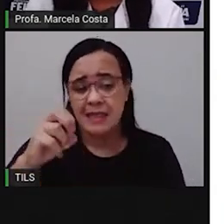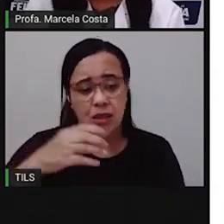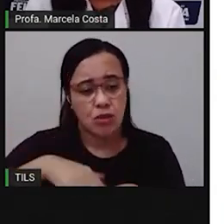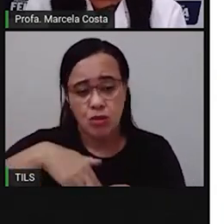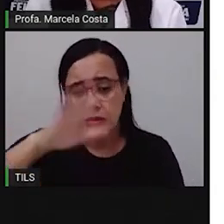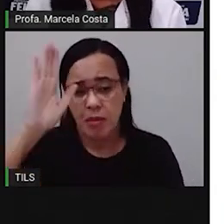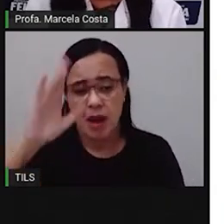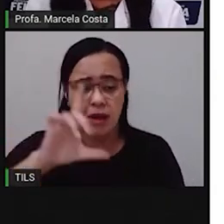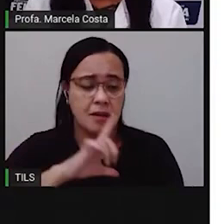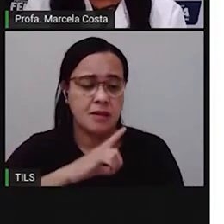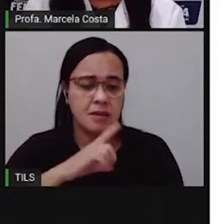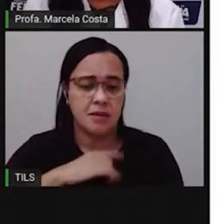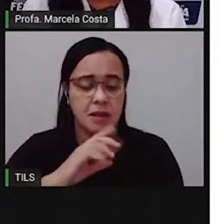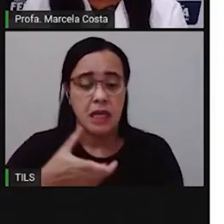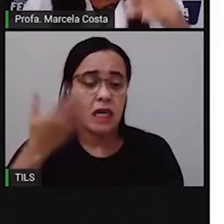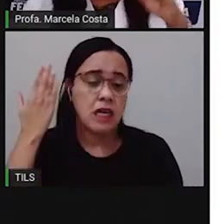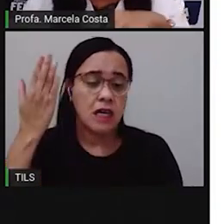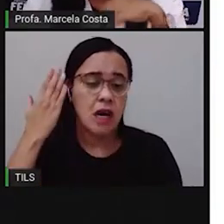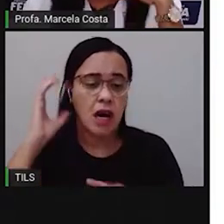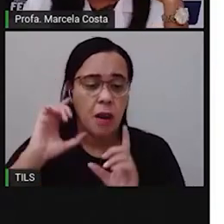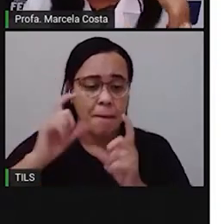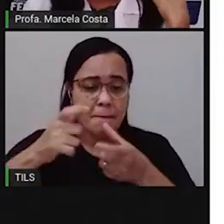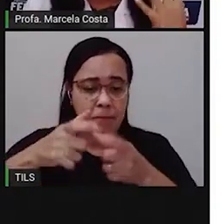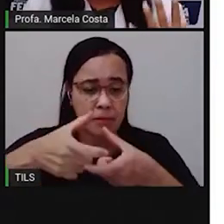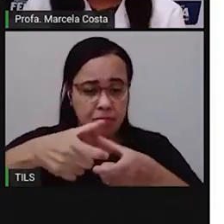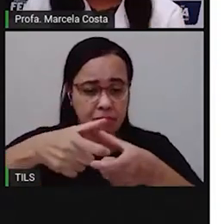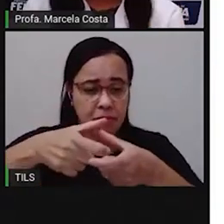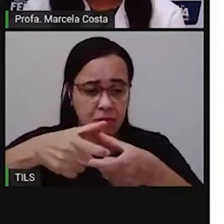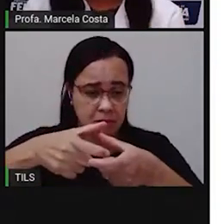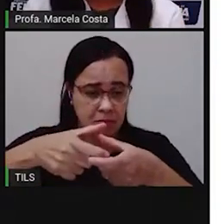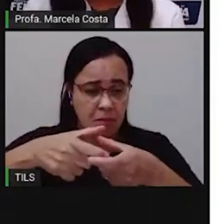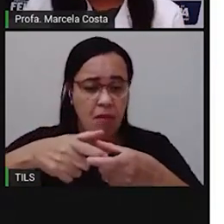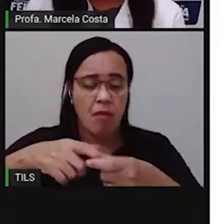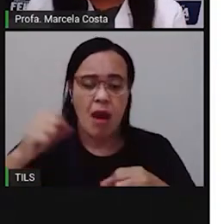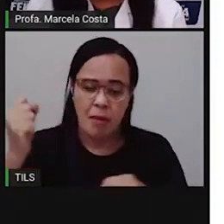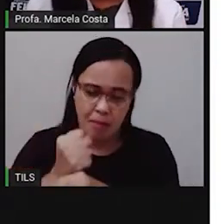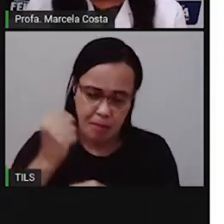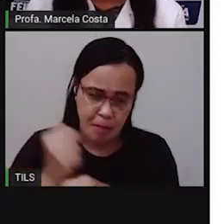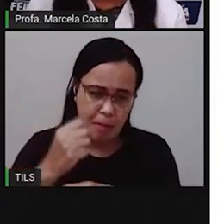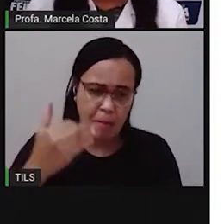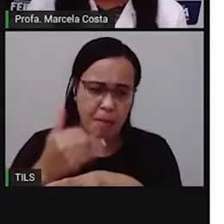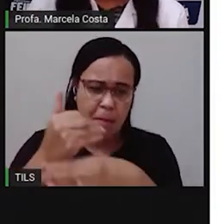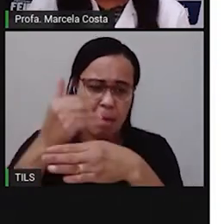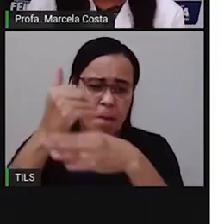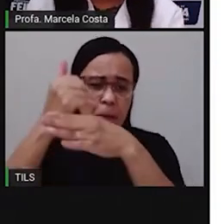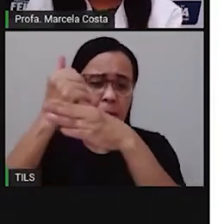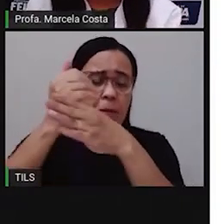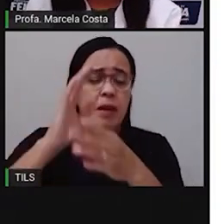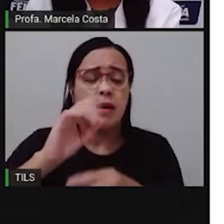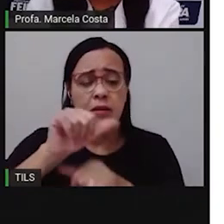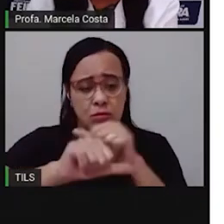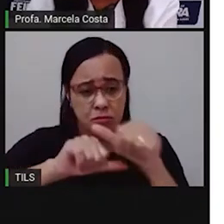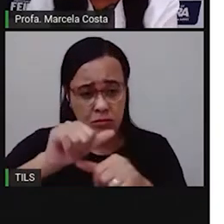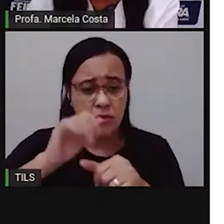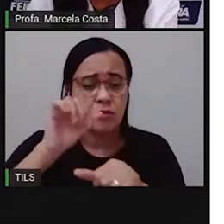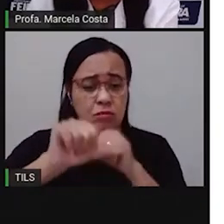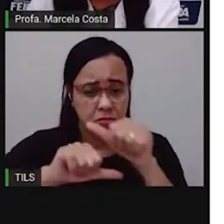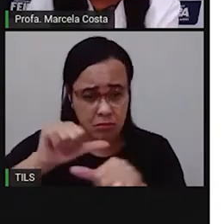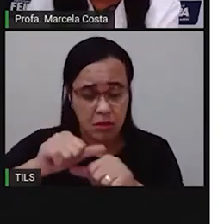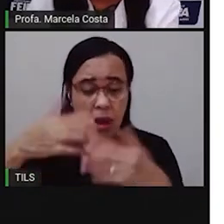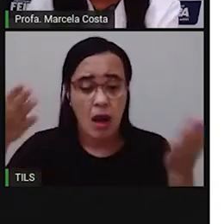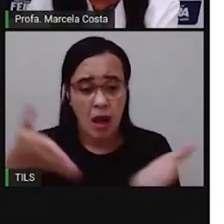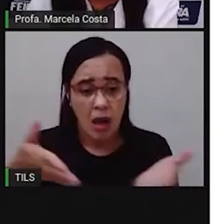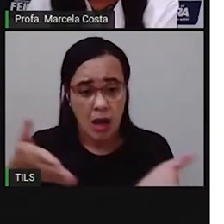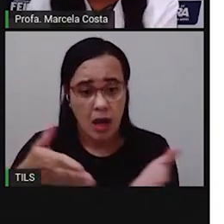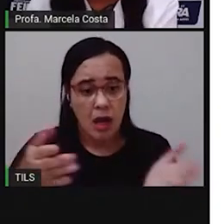pequena, e já passou por diversas reformas, e hoje ela tem essa apresentação.